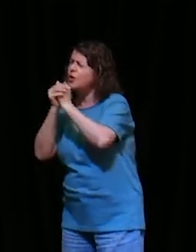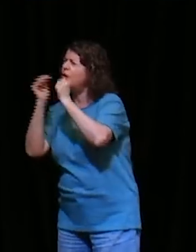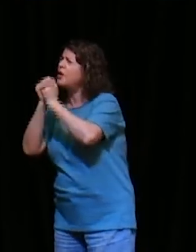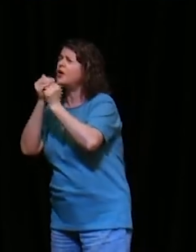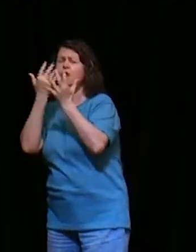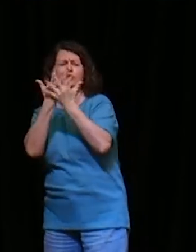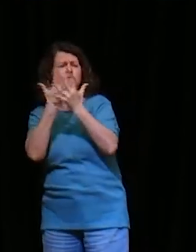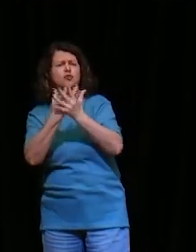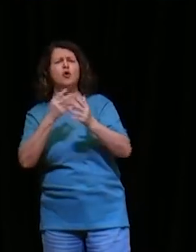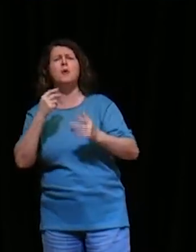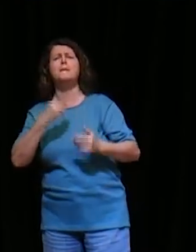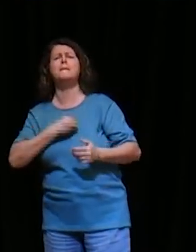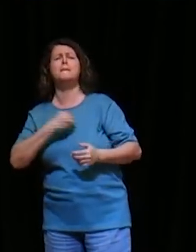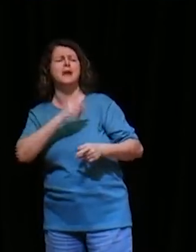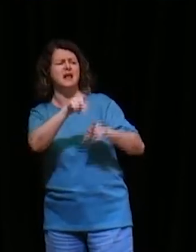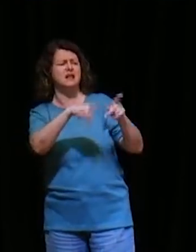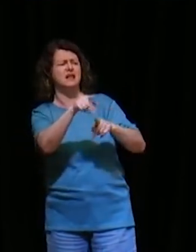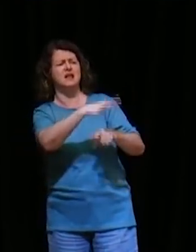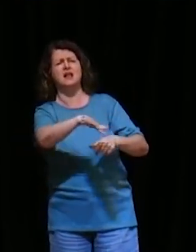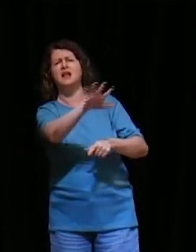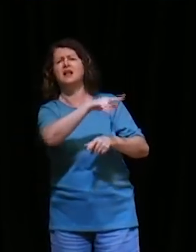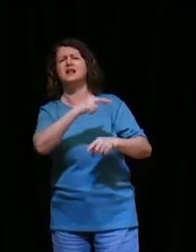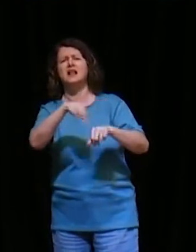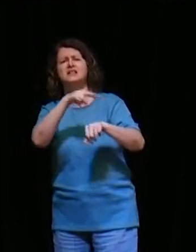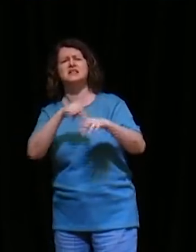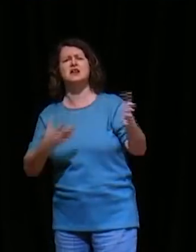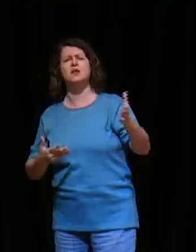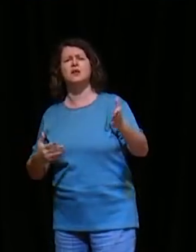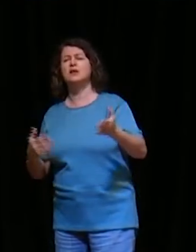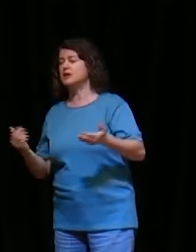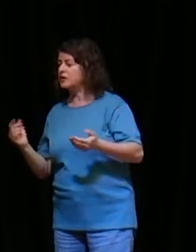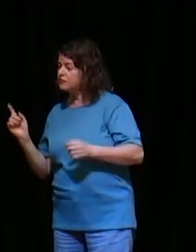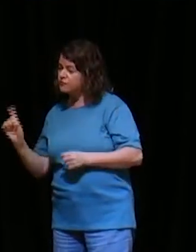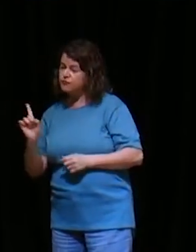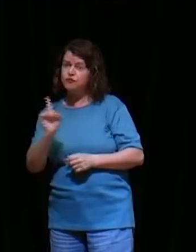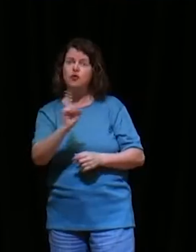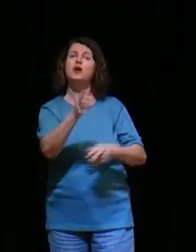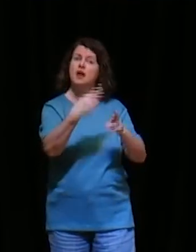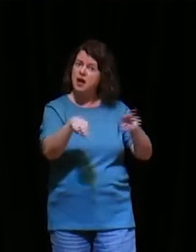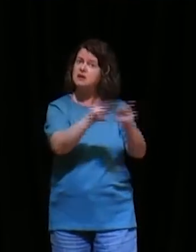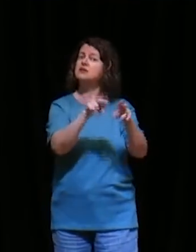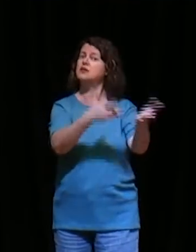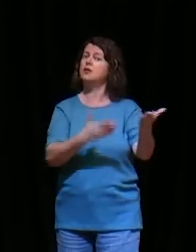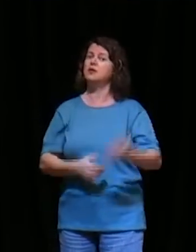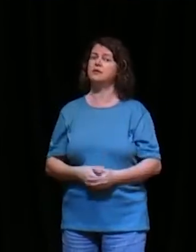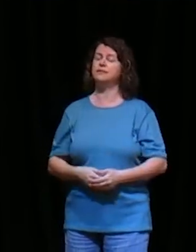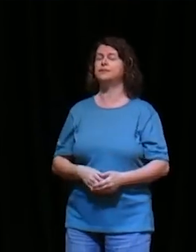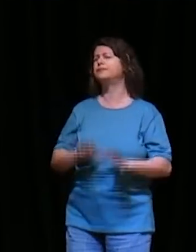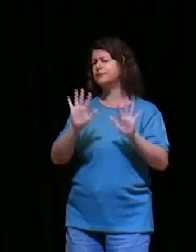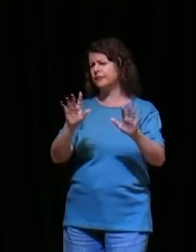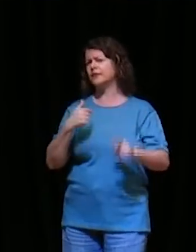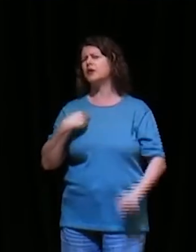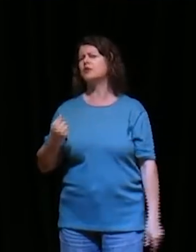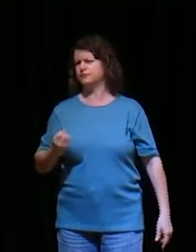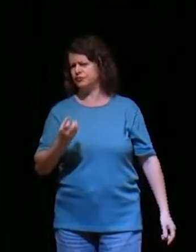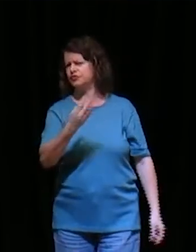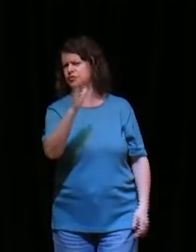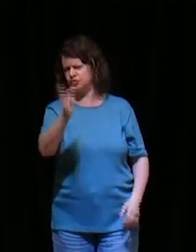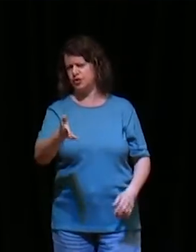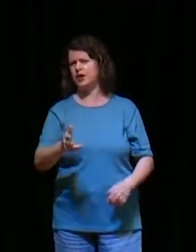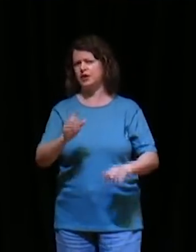muralhas da cidade de Jerusalém, querido, presta atenção, um homem, eu já fui para Jerusalém, cinco, seis, muitas vezes,